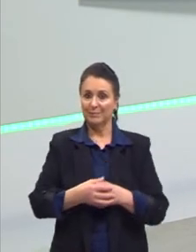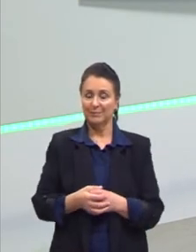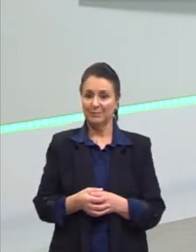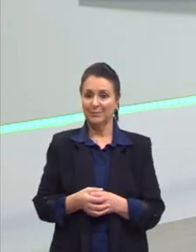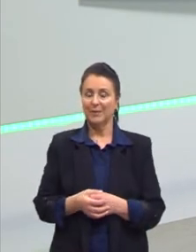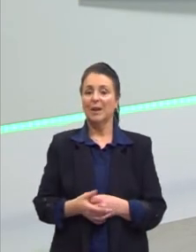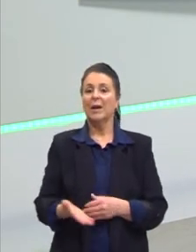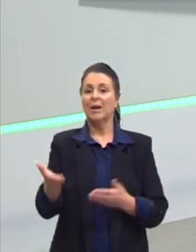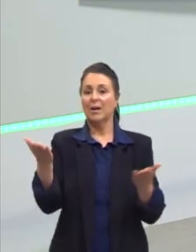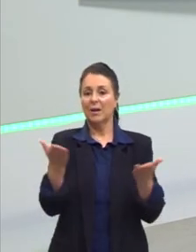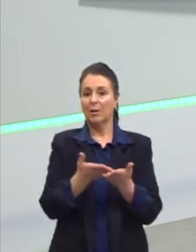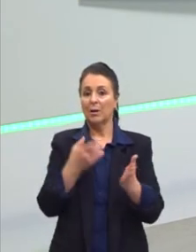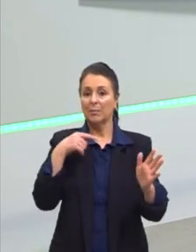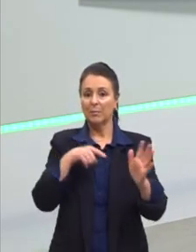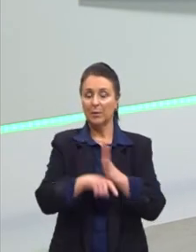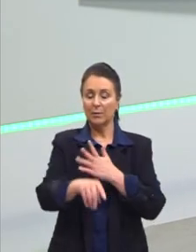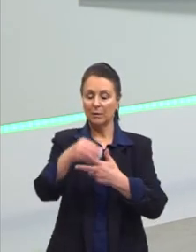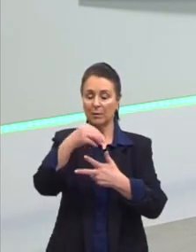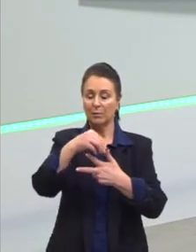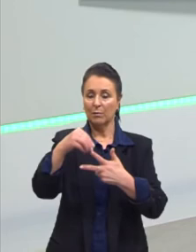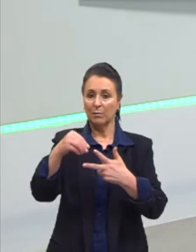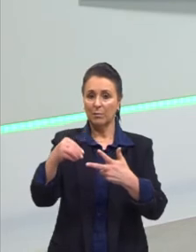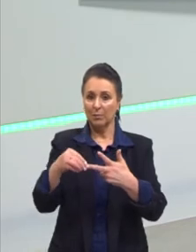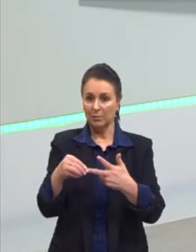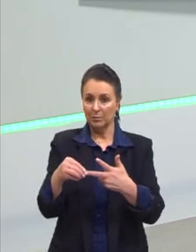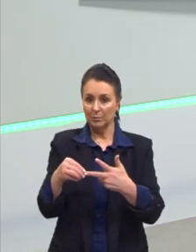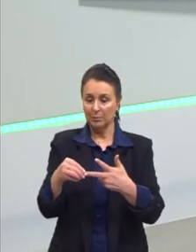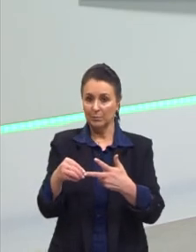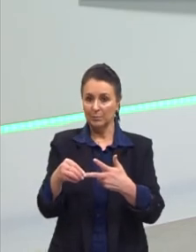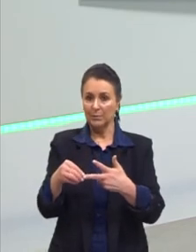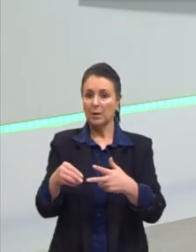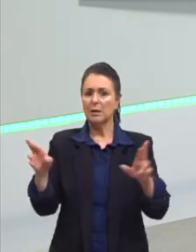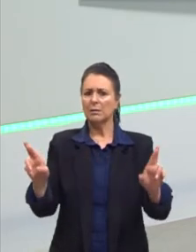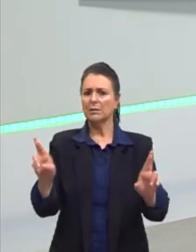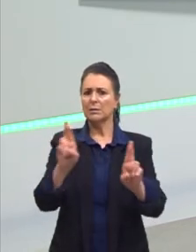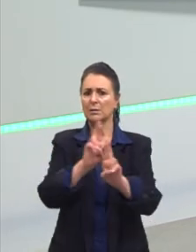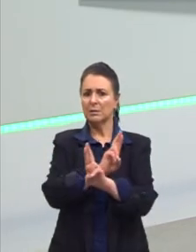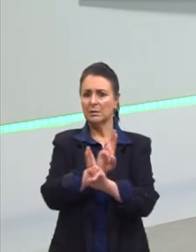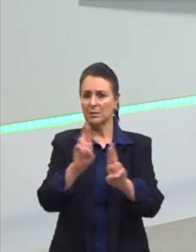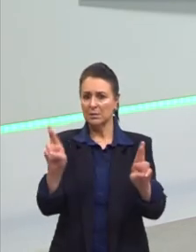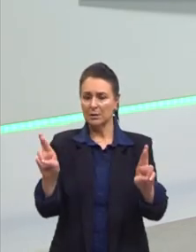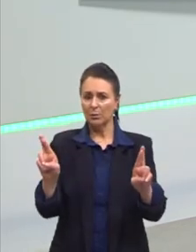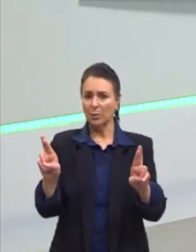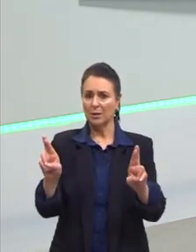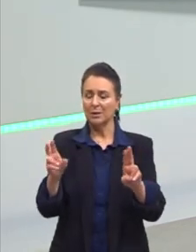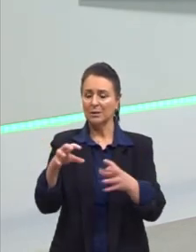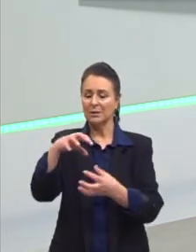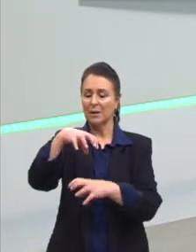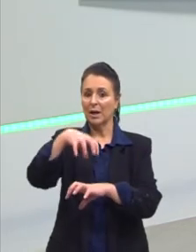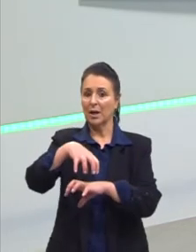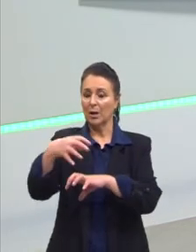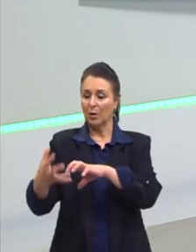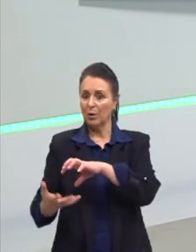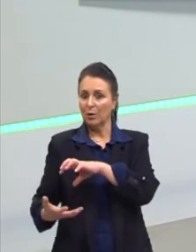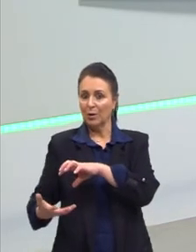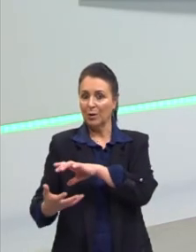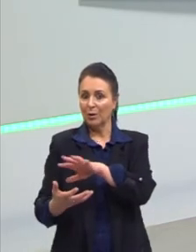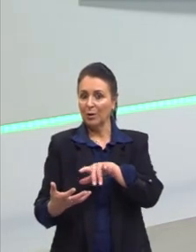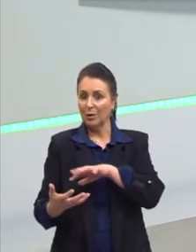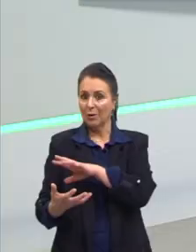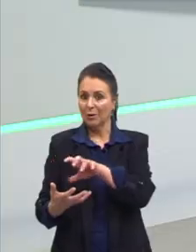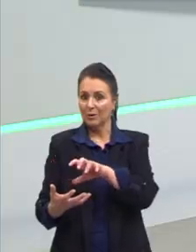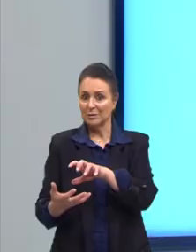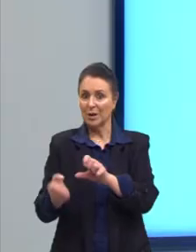Vamos ver uma questão do Enem, que cai sobre relações ecológicas. E caiu uma no ano